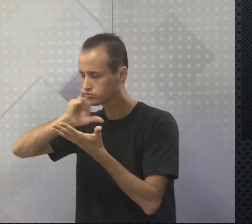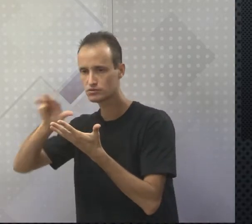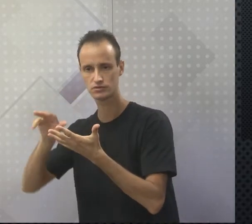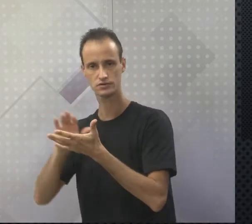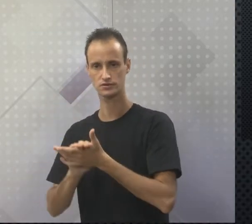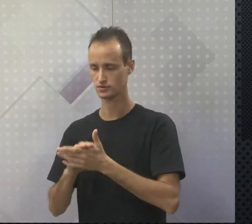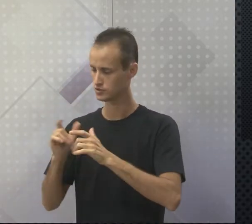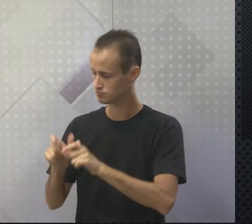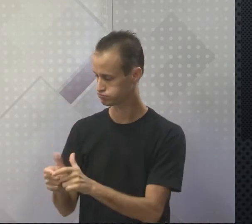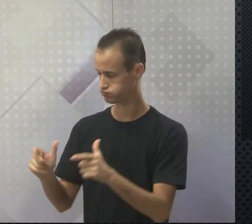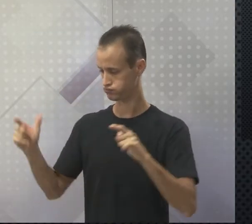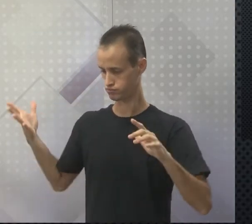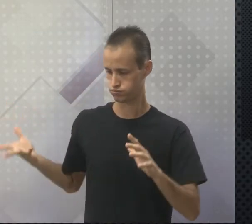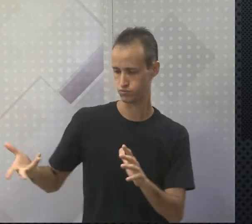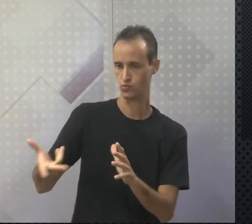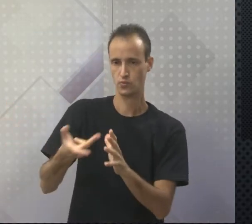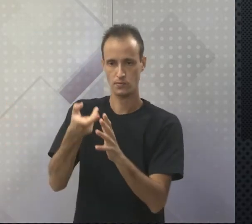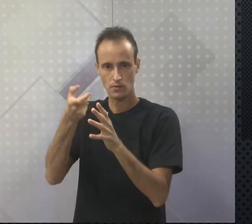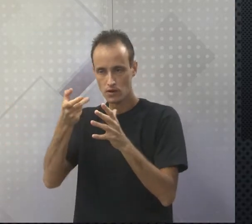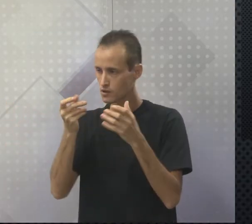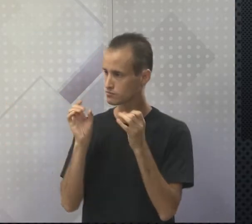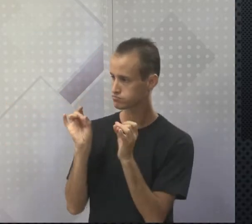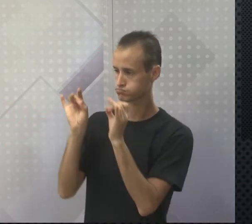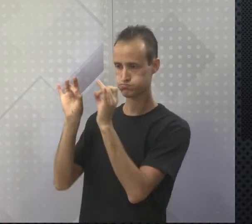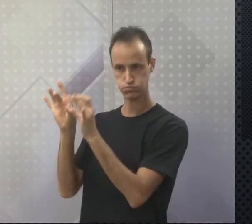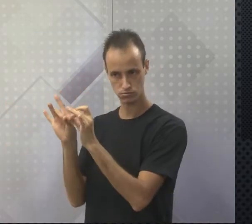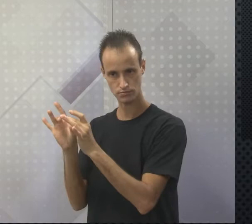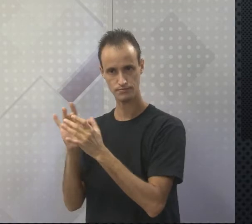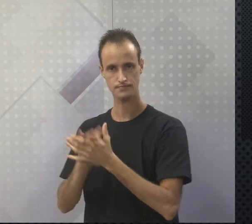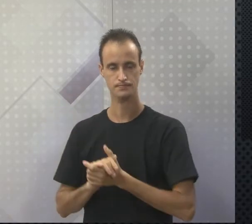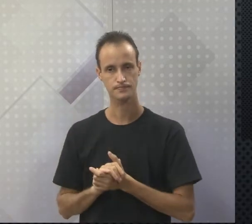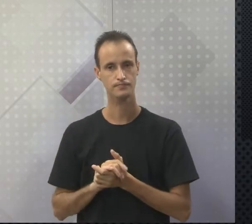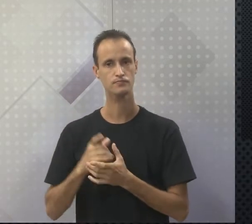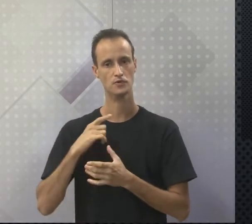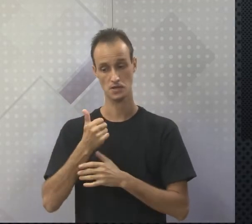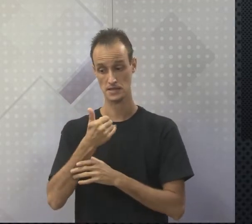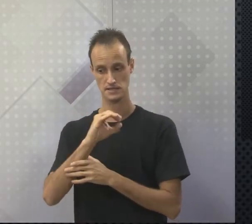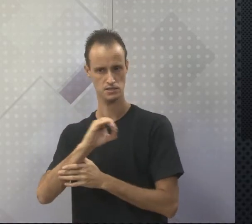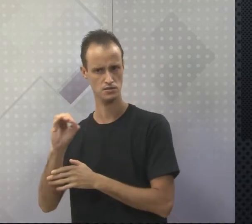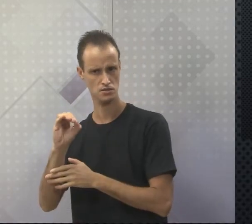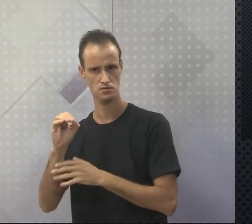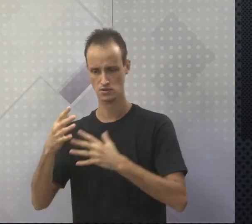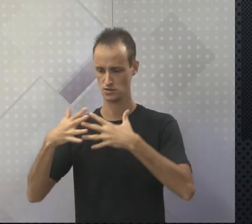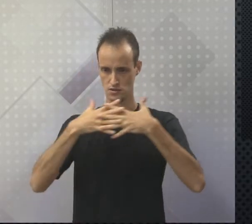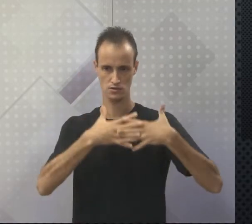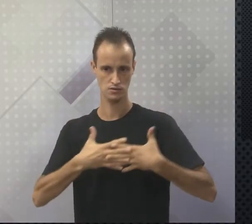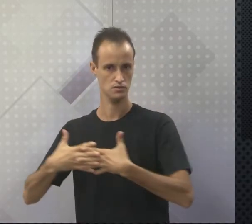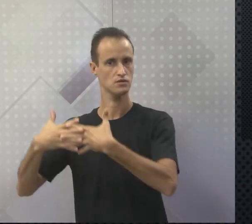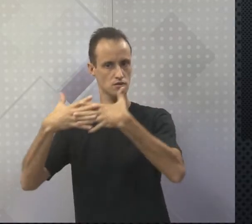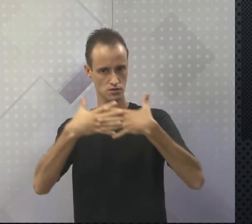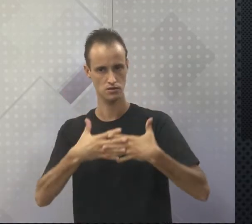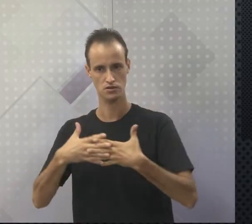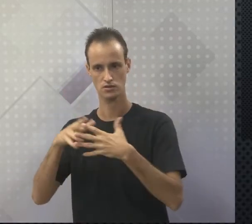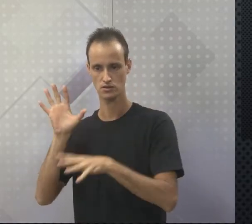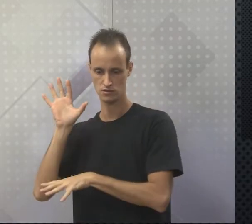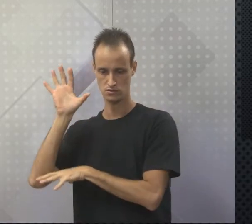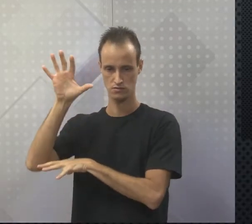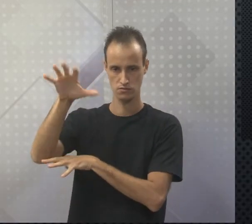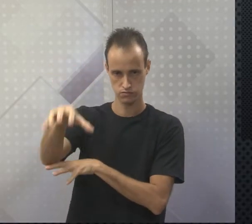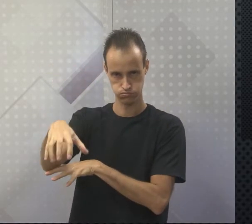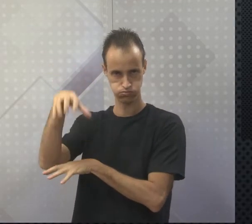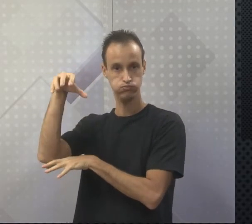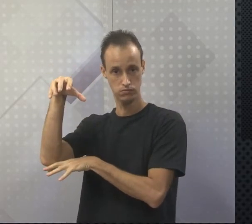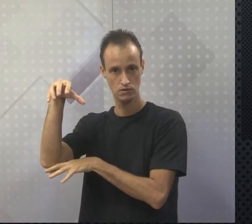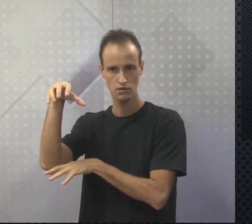produtividade. Então, como vocês estão vendo aí, a utilização 100% de máquinas, né? Aí, lógico, a produção vai ser maior e é